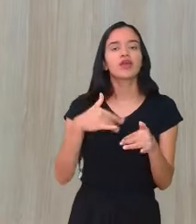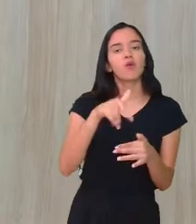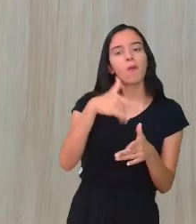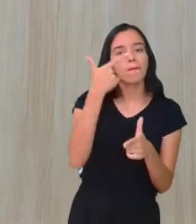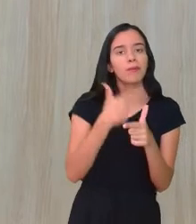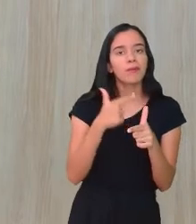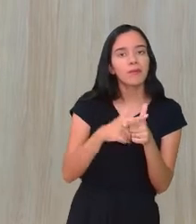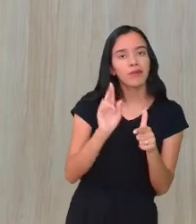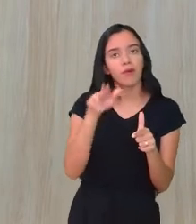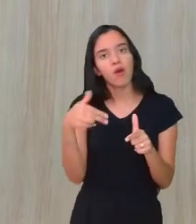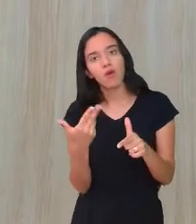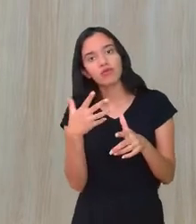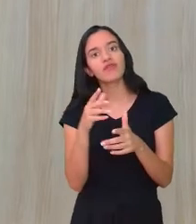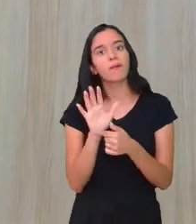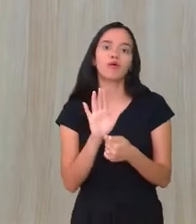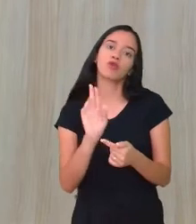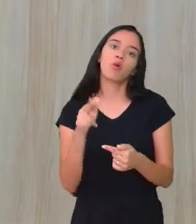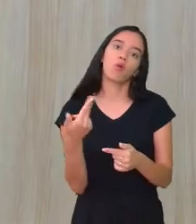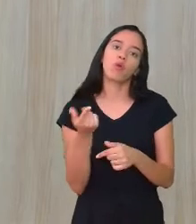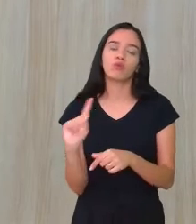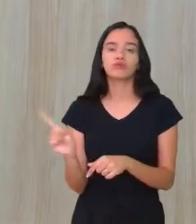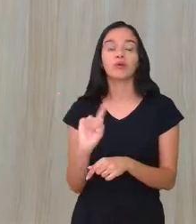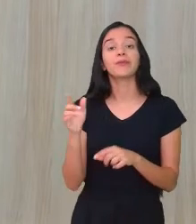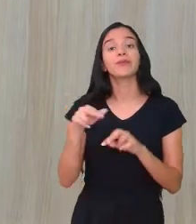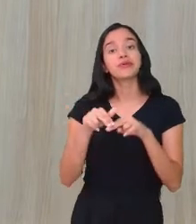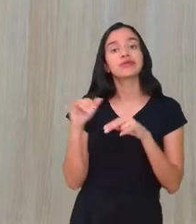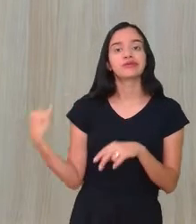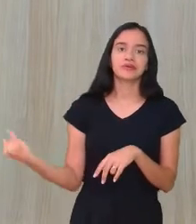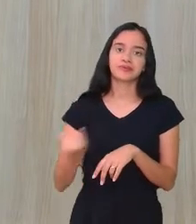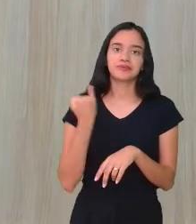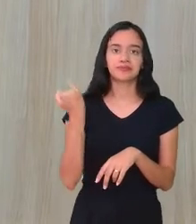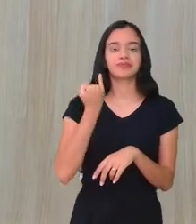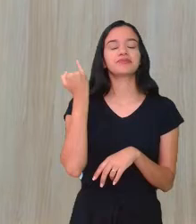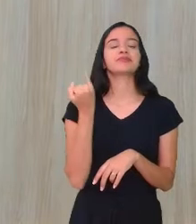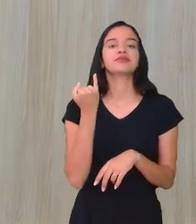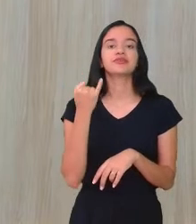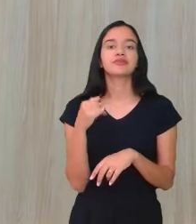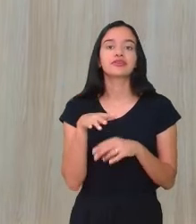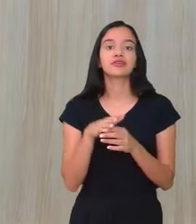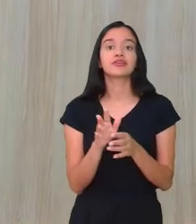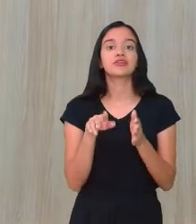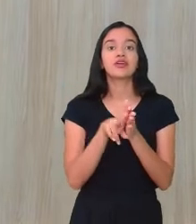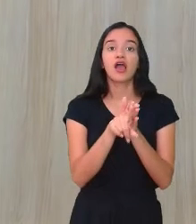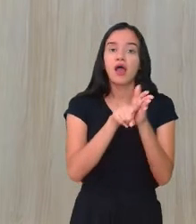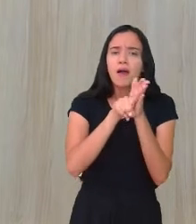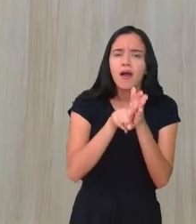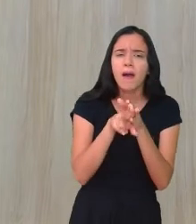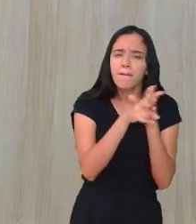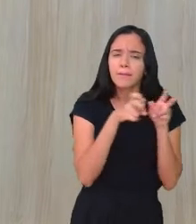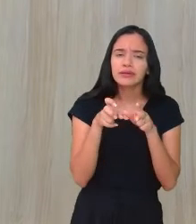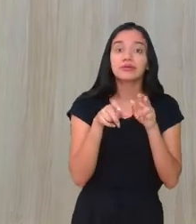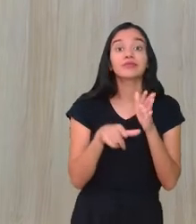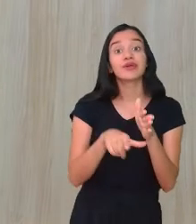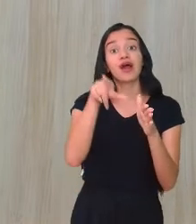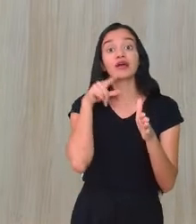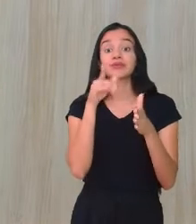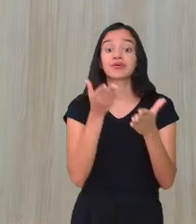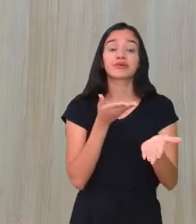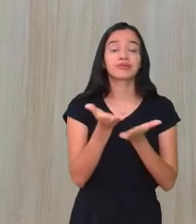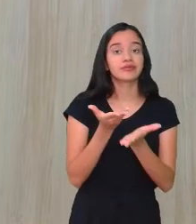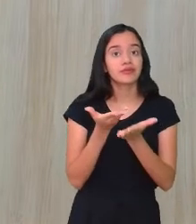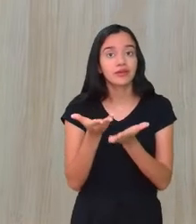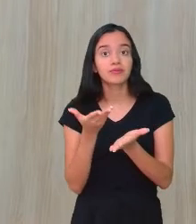aparecer ou não. Então, por isso que é importante que seja detectado antes para que o tratamento já seja